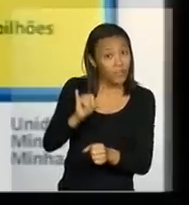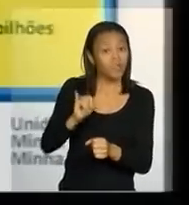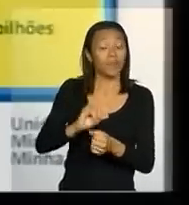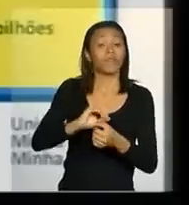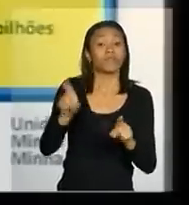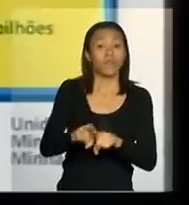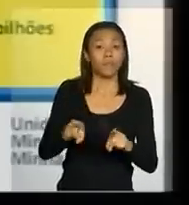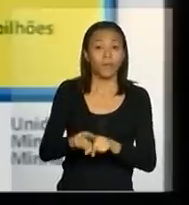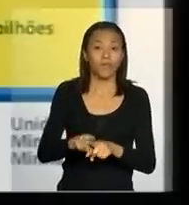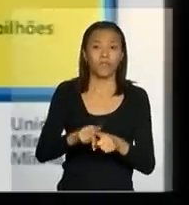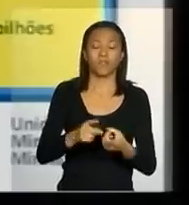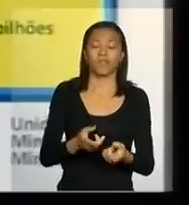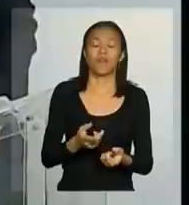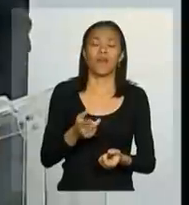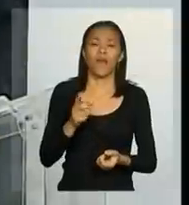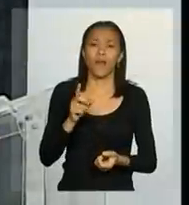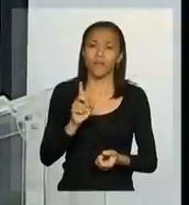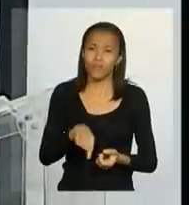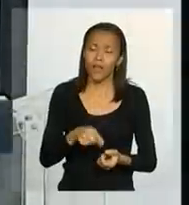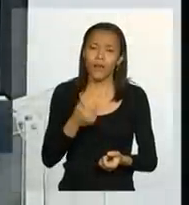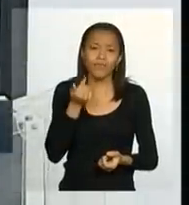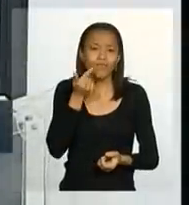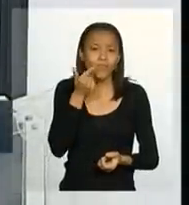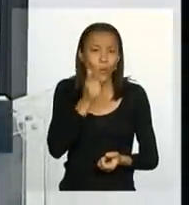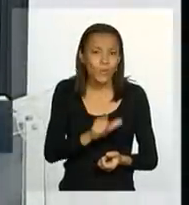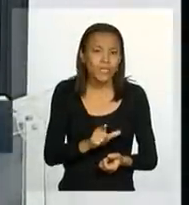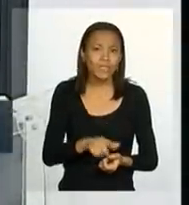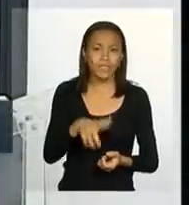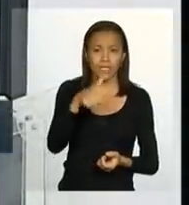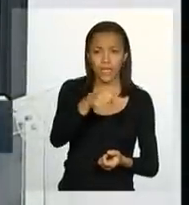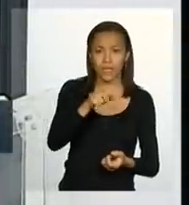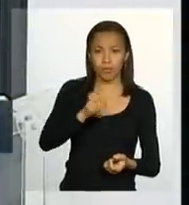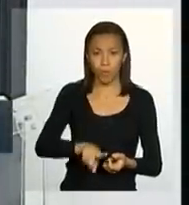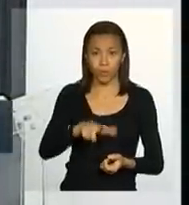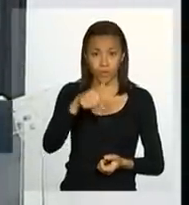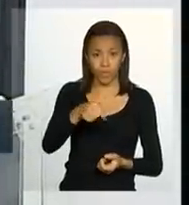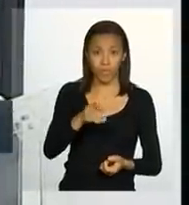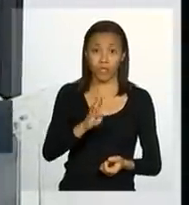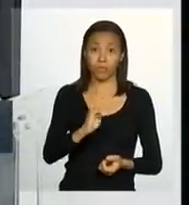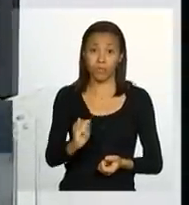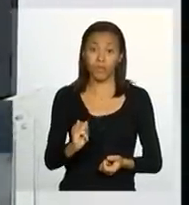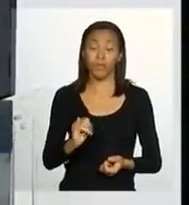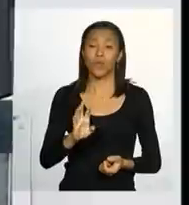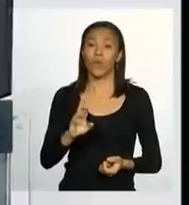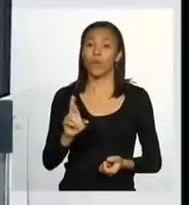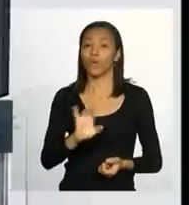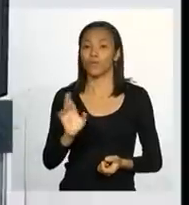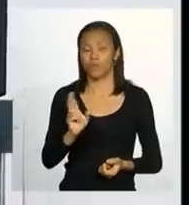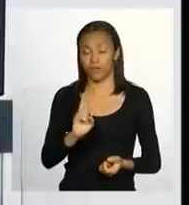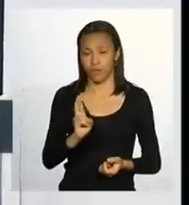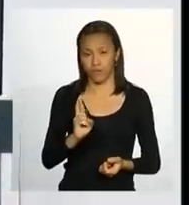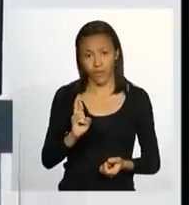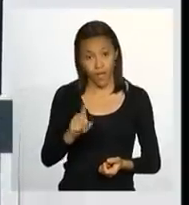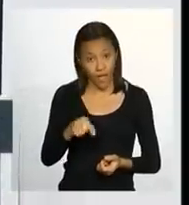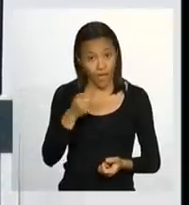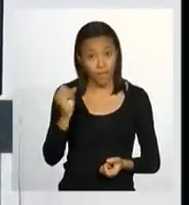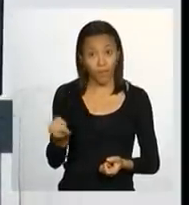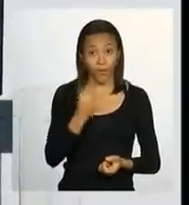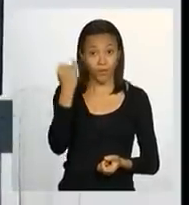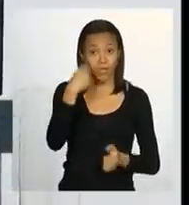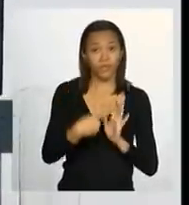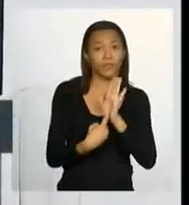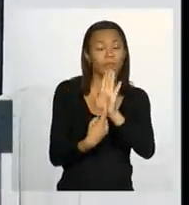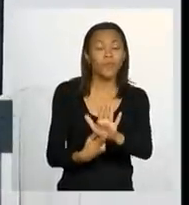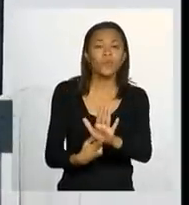extremos, na realidade, elas alcançam a cifra de 7,7 bilhões de reais. É importante destacar que aí estão